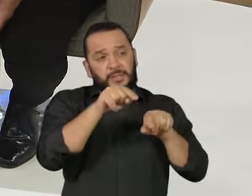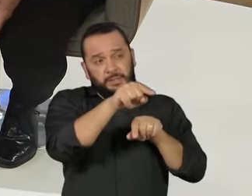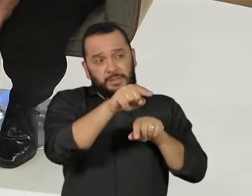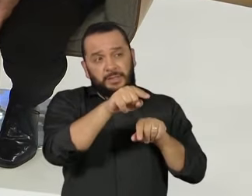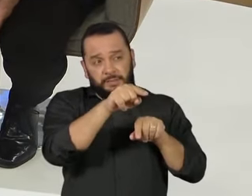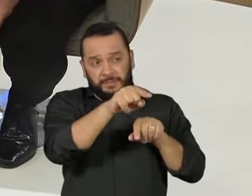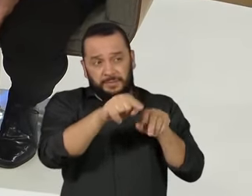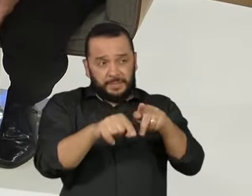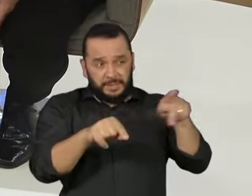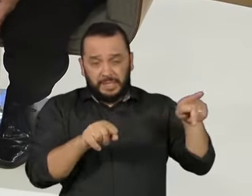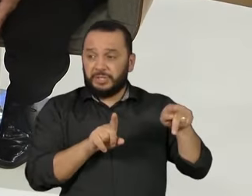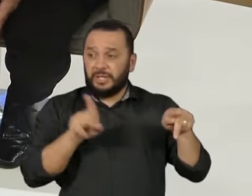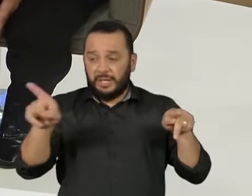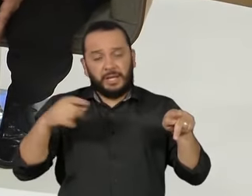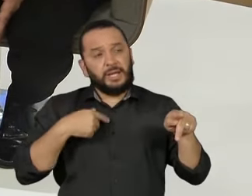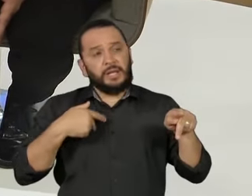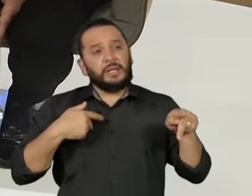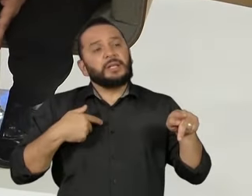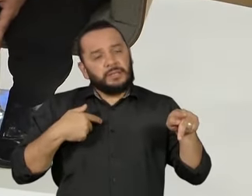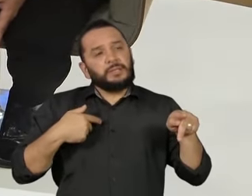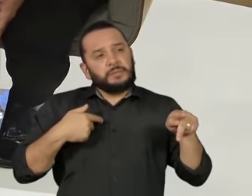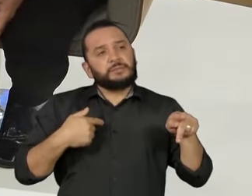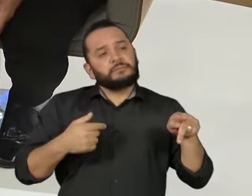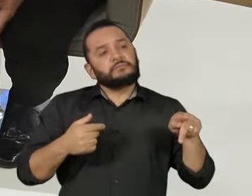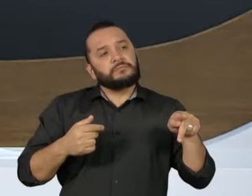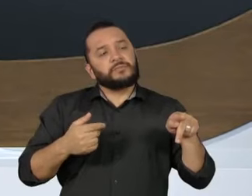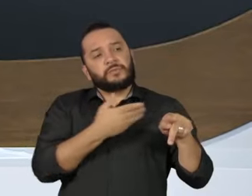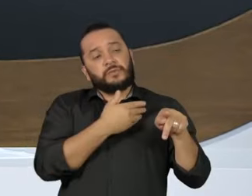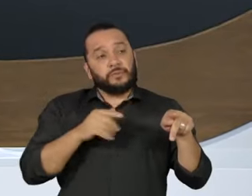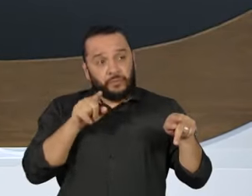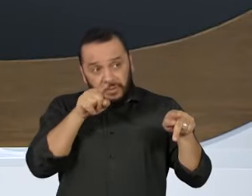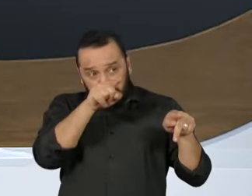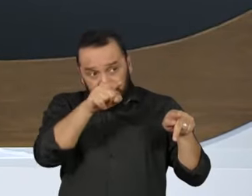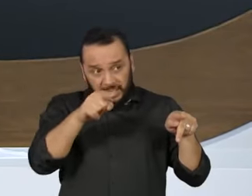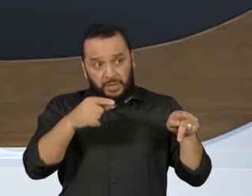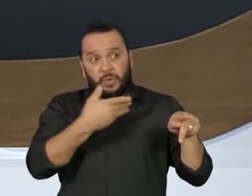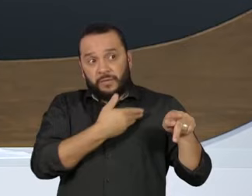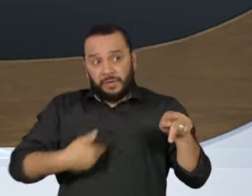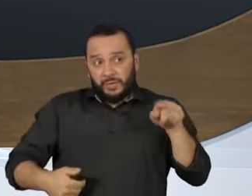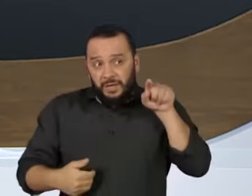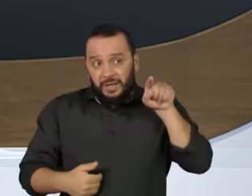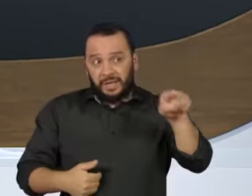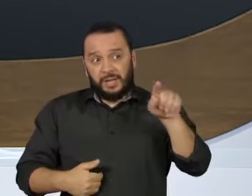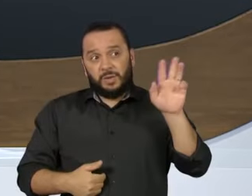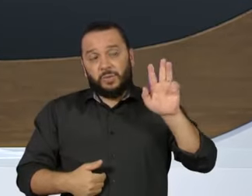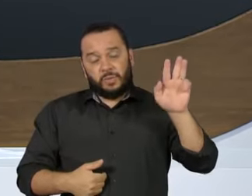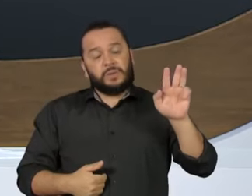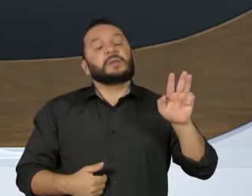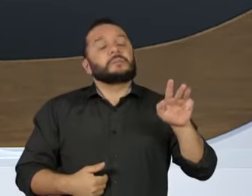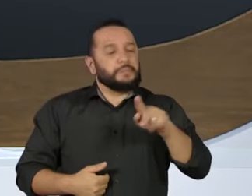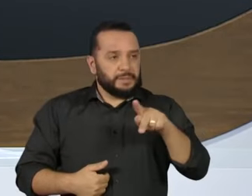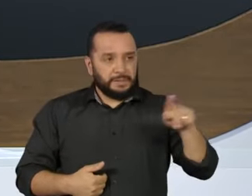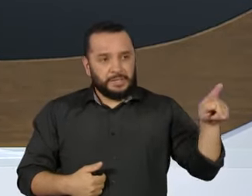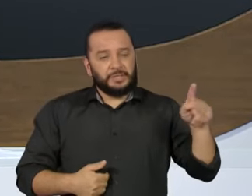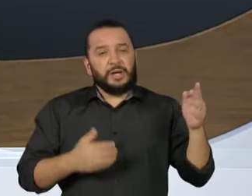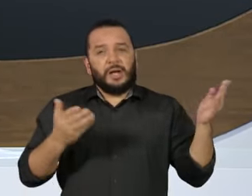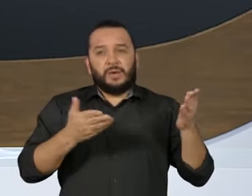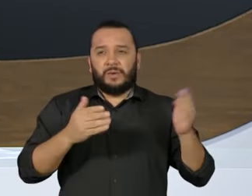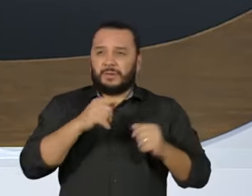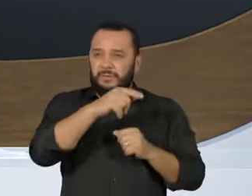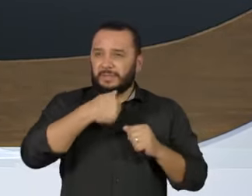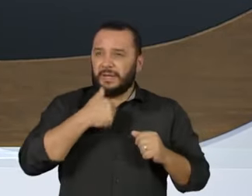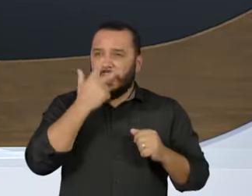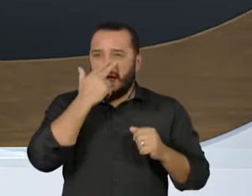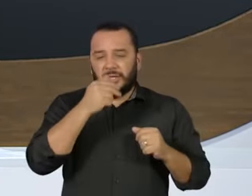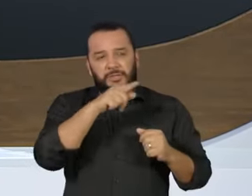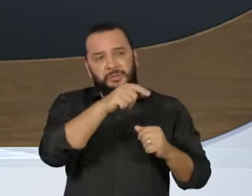os dois primeiros mandatos dele como presidente. E agora o senhor demonstra muito ceticismo quanto à possibilidade